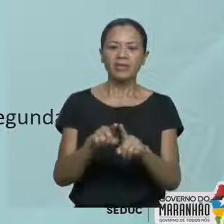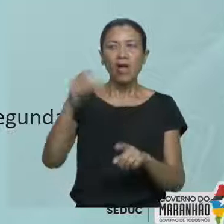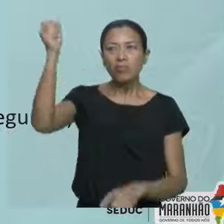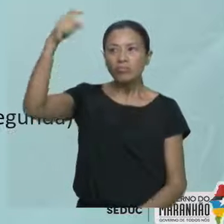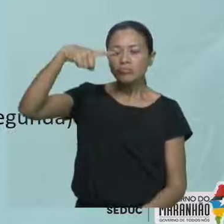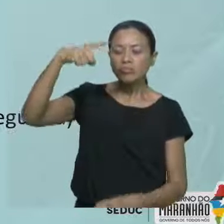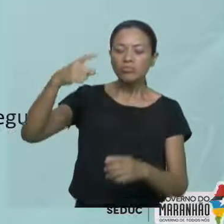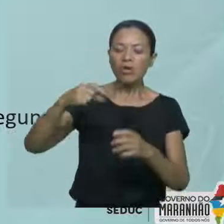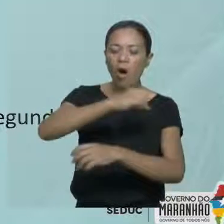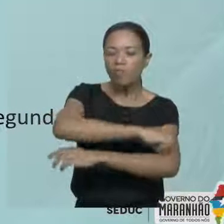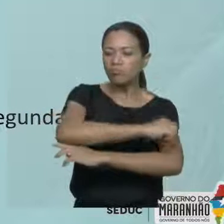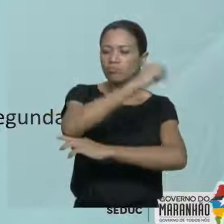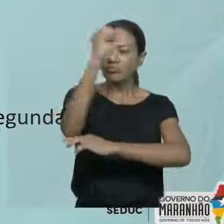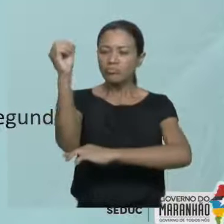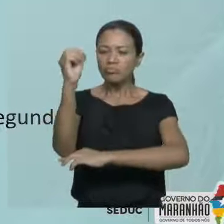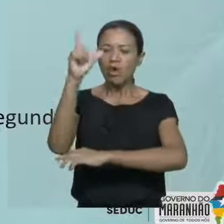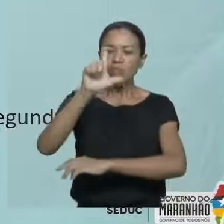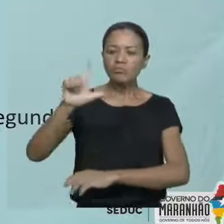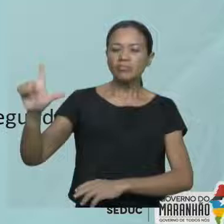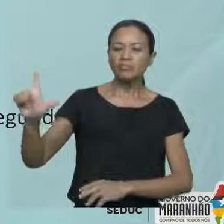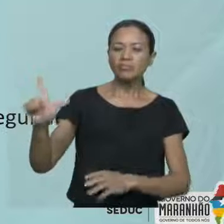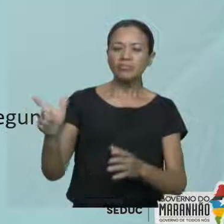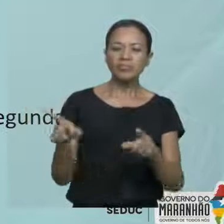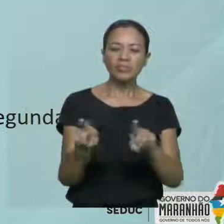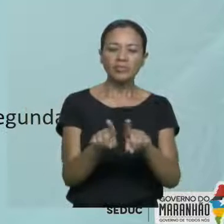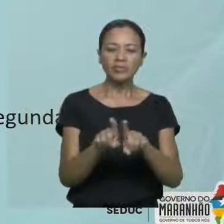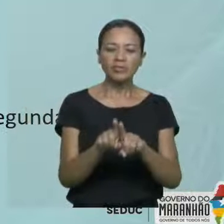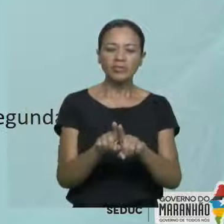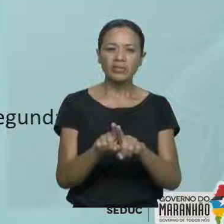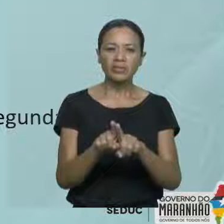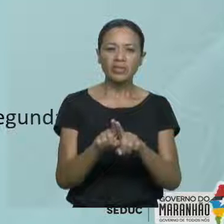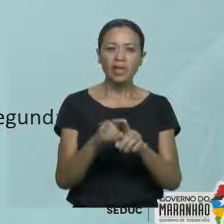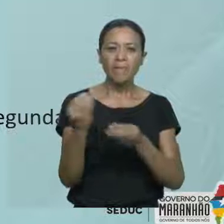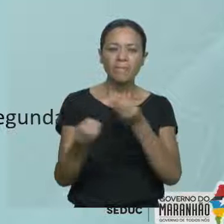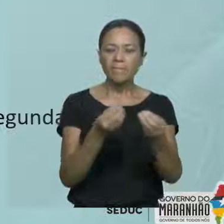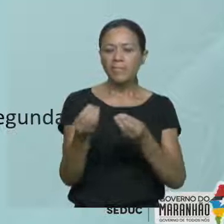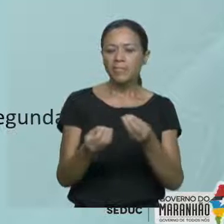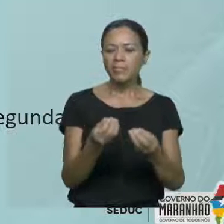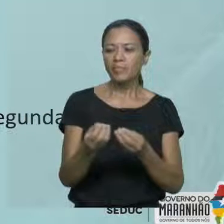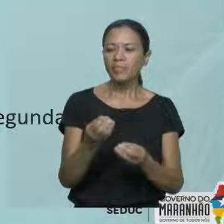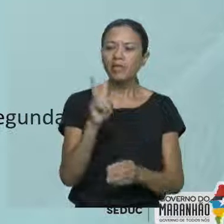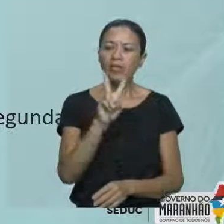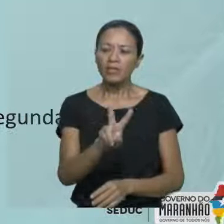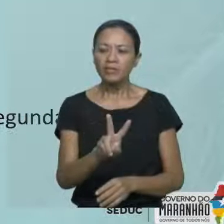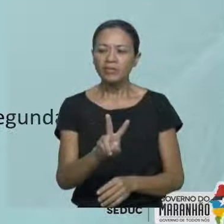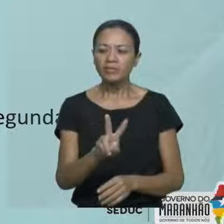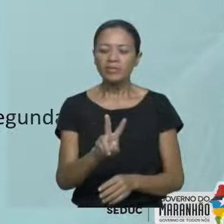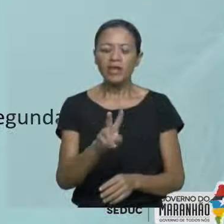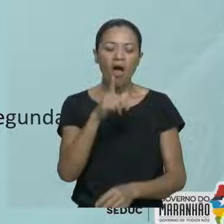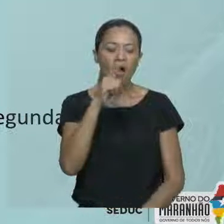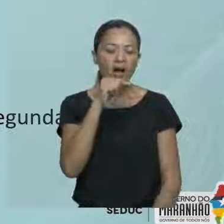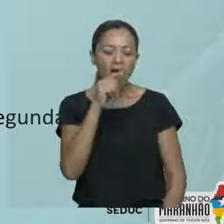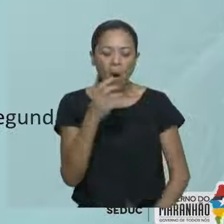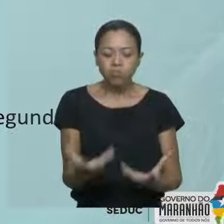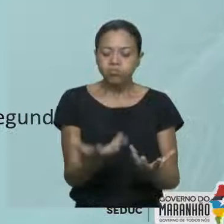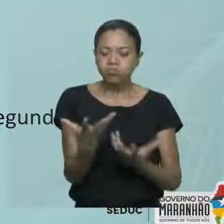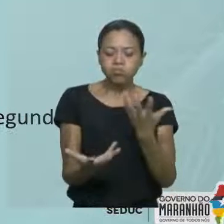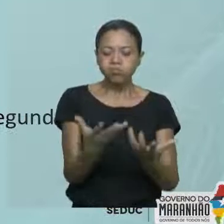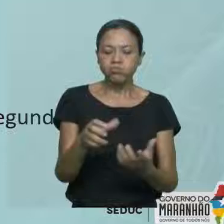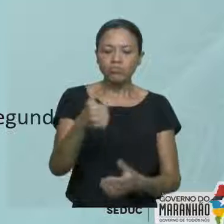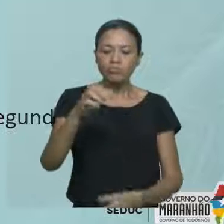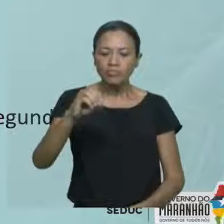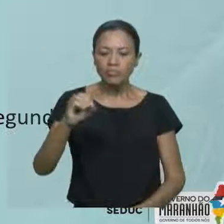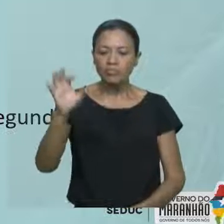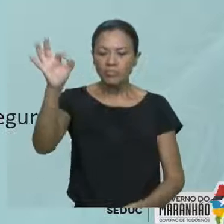sol nasce no leste. Water bowls at 100 degrees Celsius. A água ferve a 100 graus